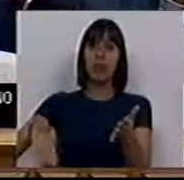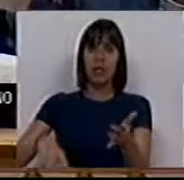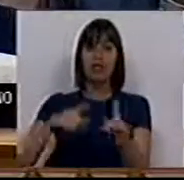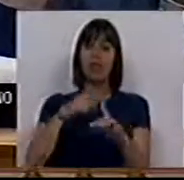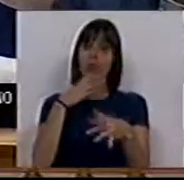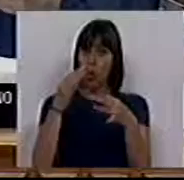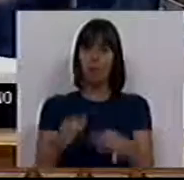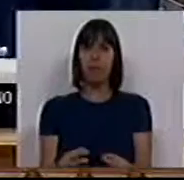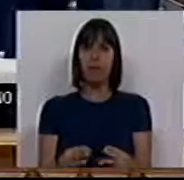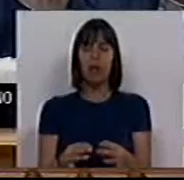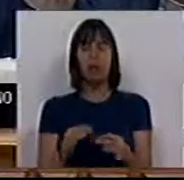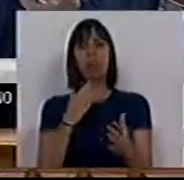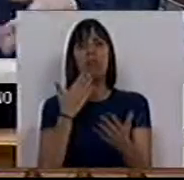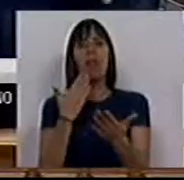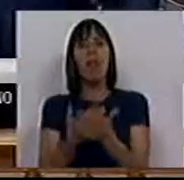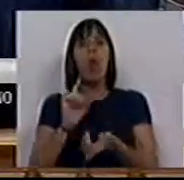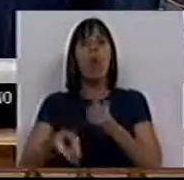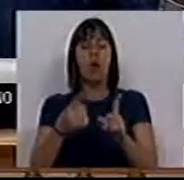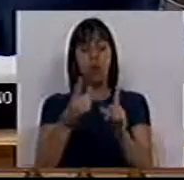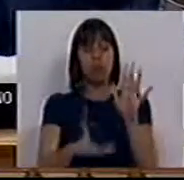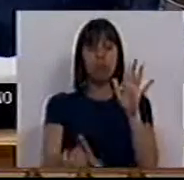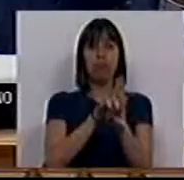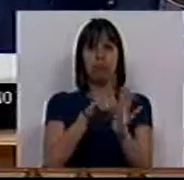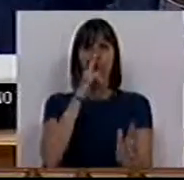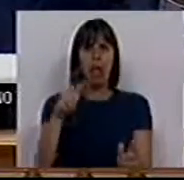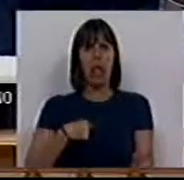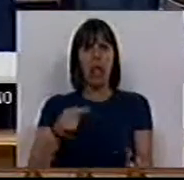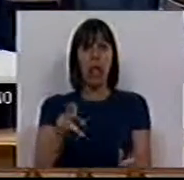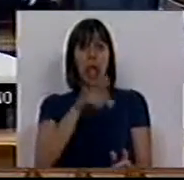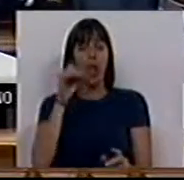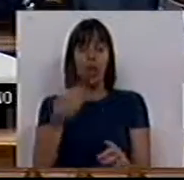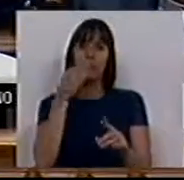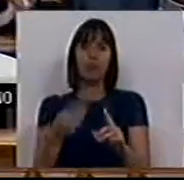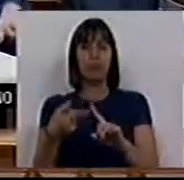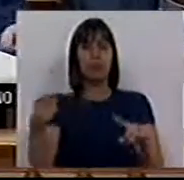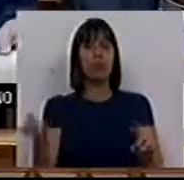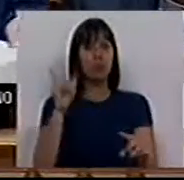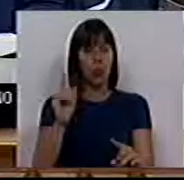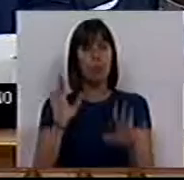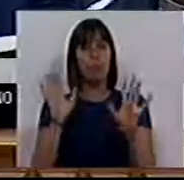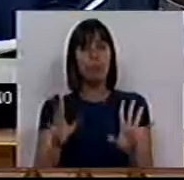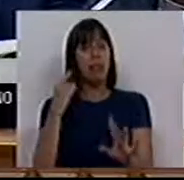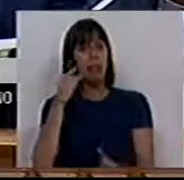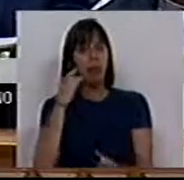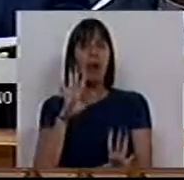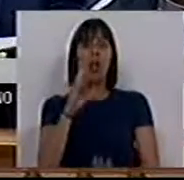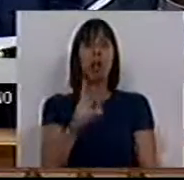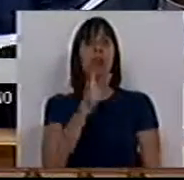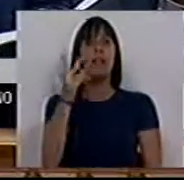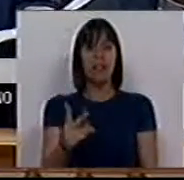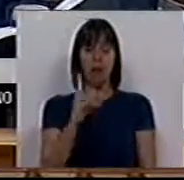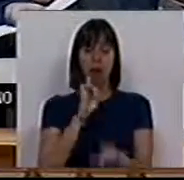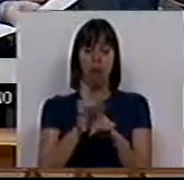confirma os efeitos de uma lei errada e injusta. Passados quase dois